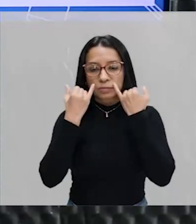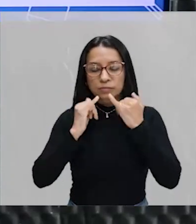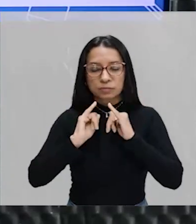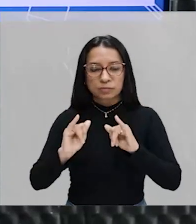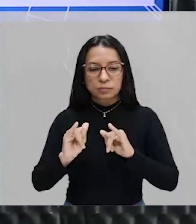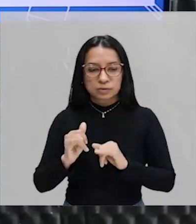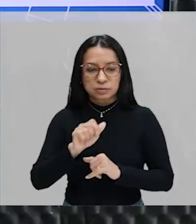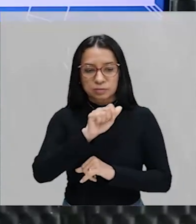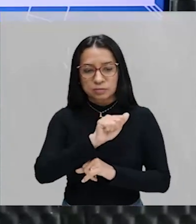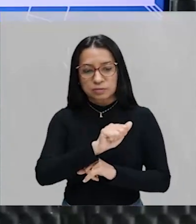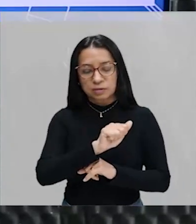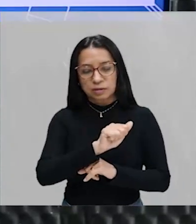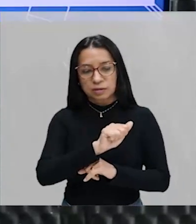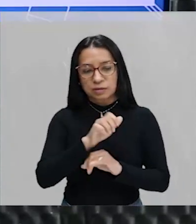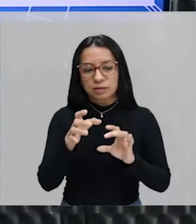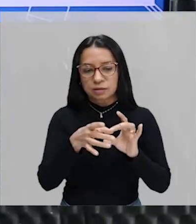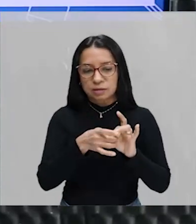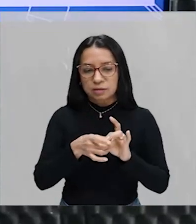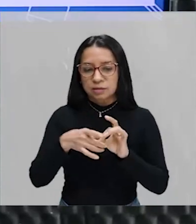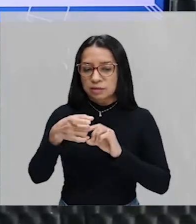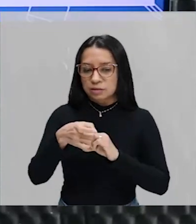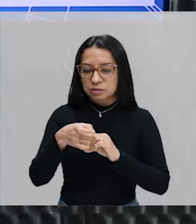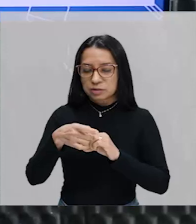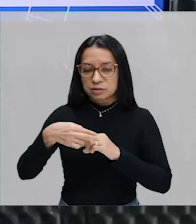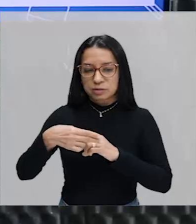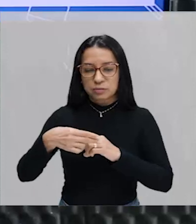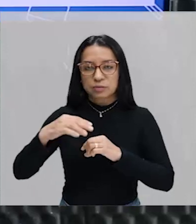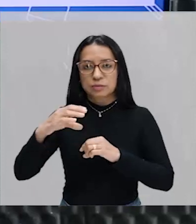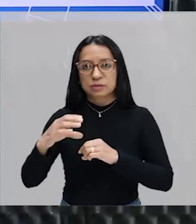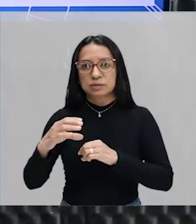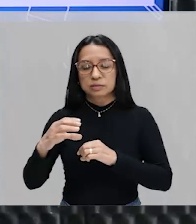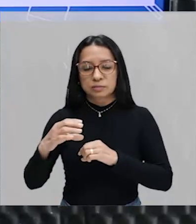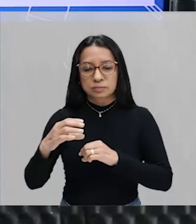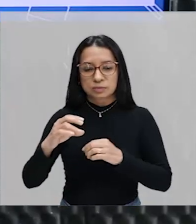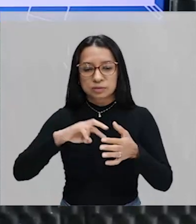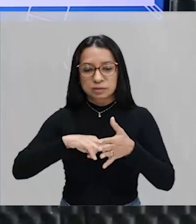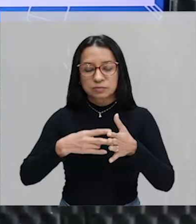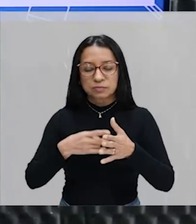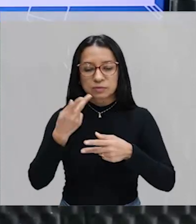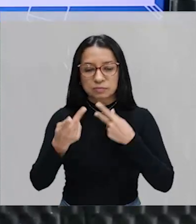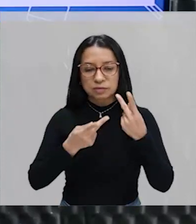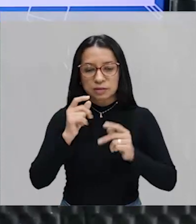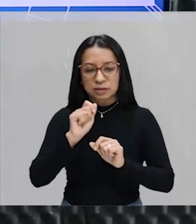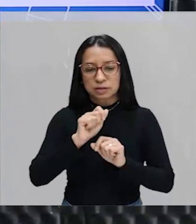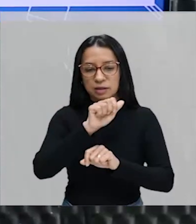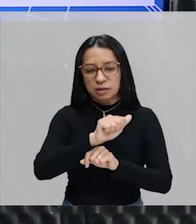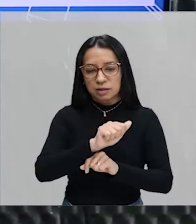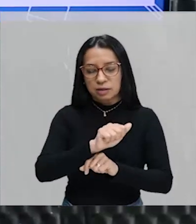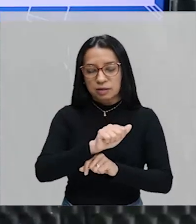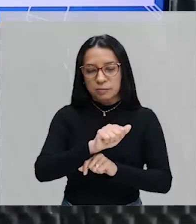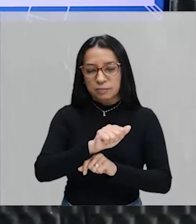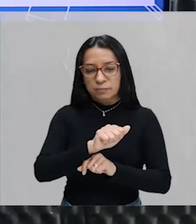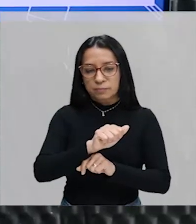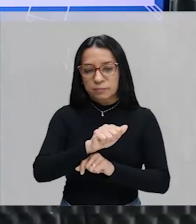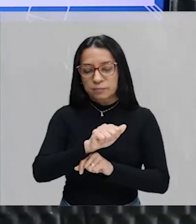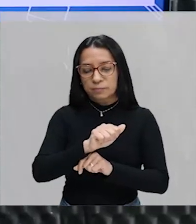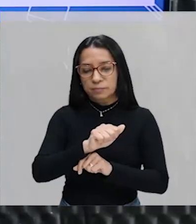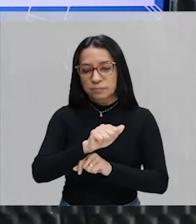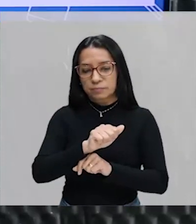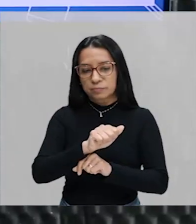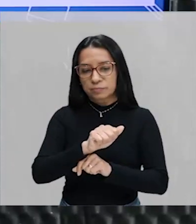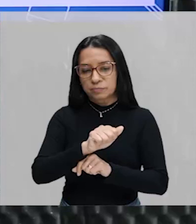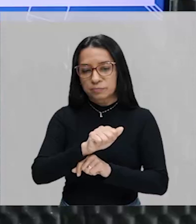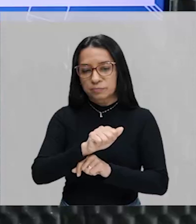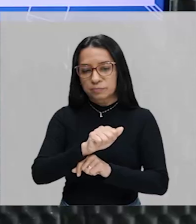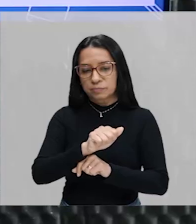X é C. B significa dizer, né, que o A, Azinho, não está